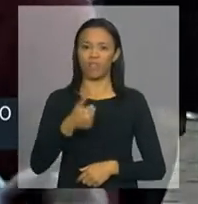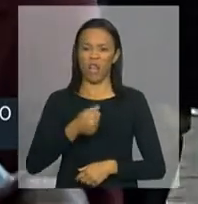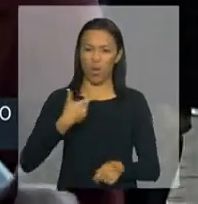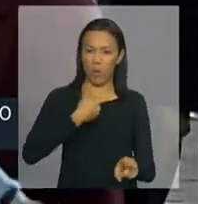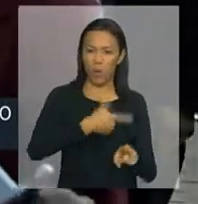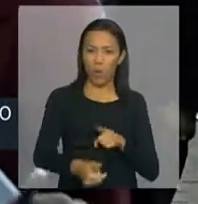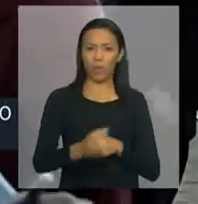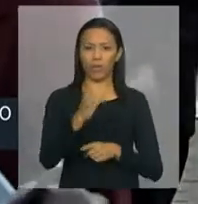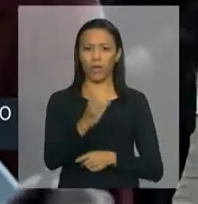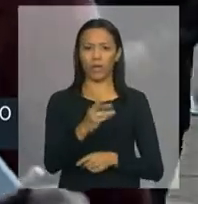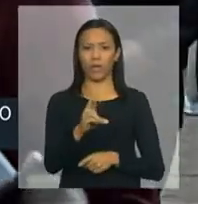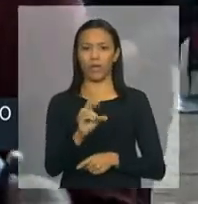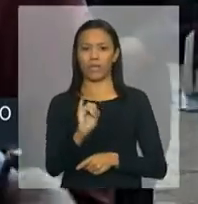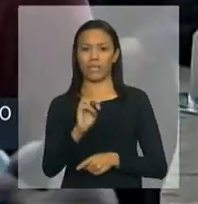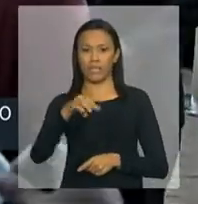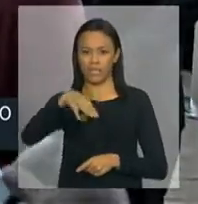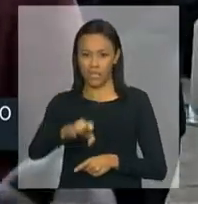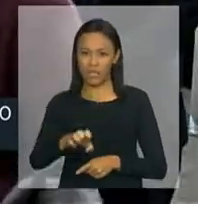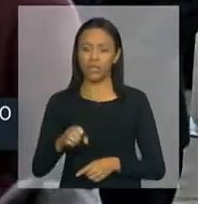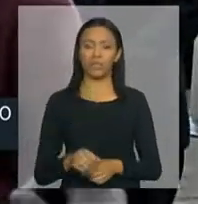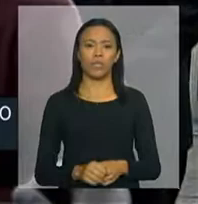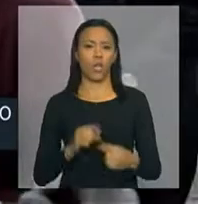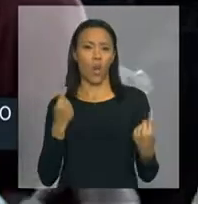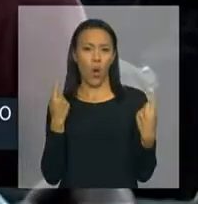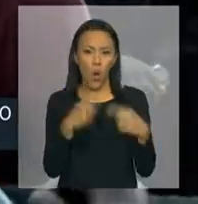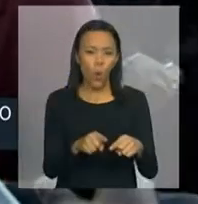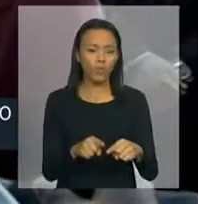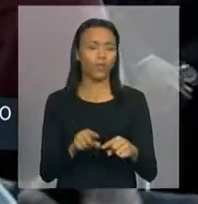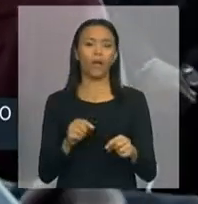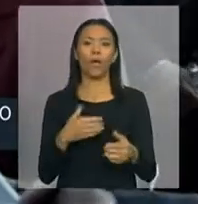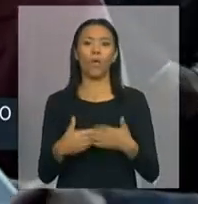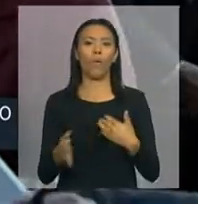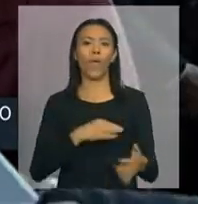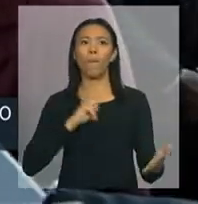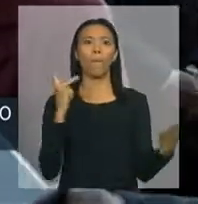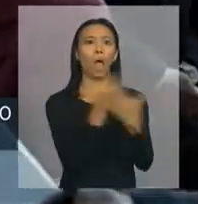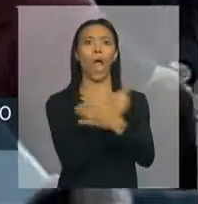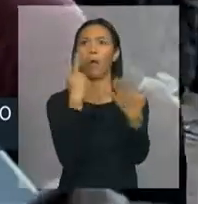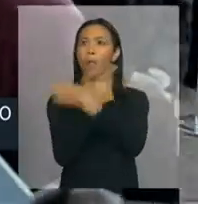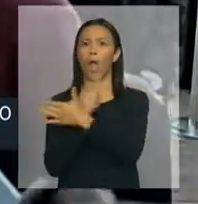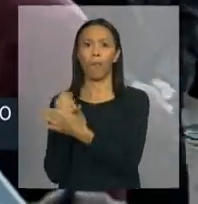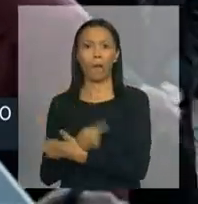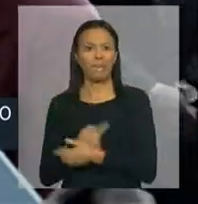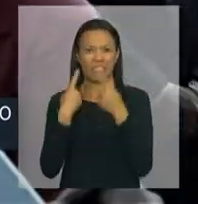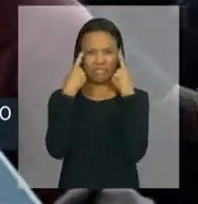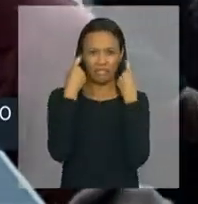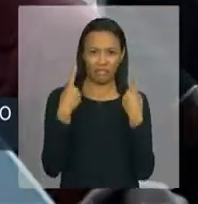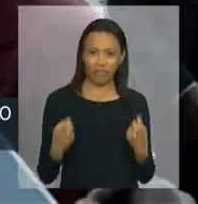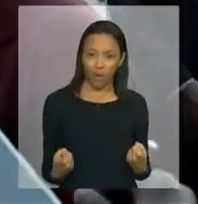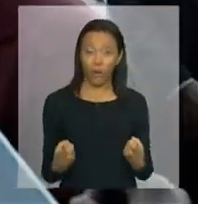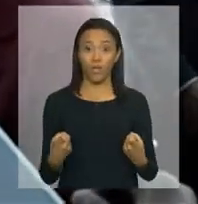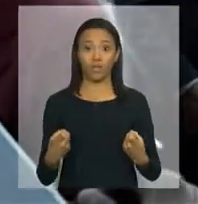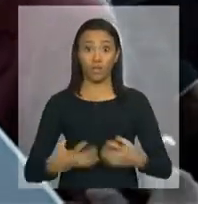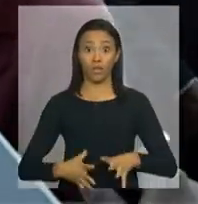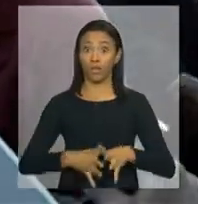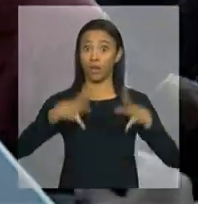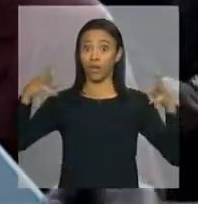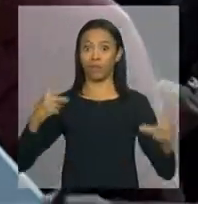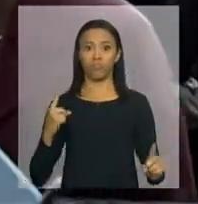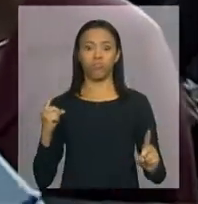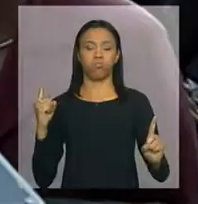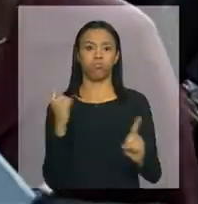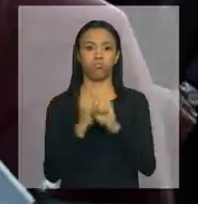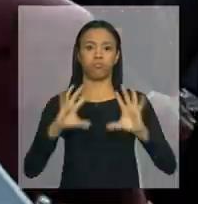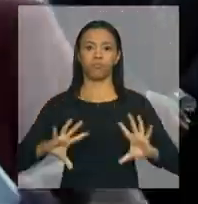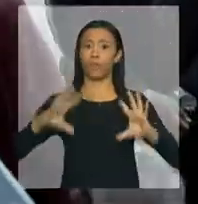combate a qualquer acontecimento, que seja um acontecimento violento em grandes eventos, mas também no